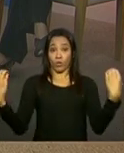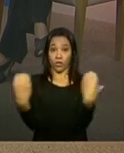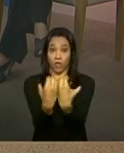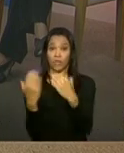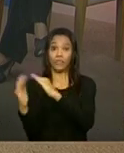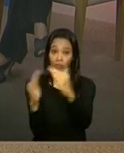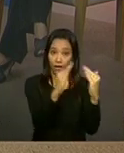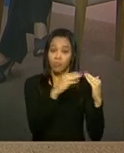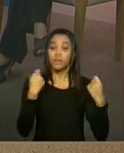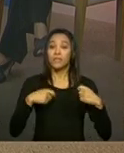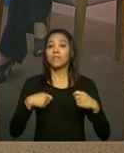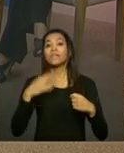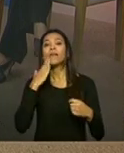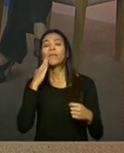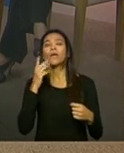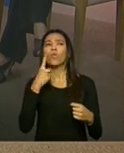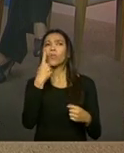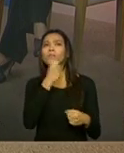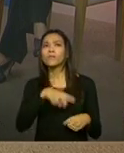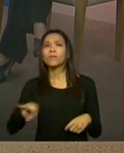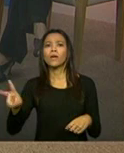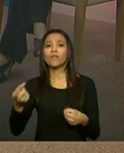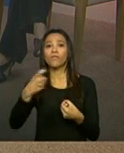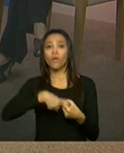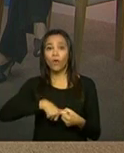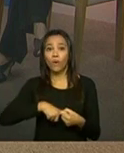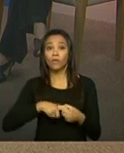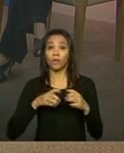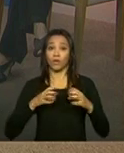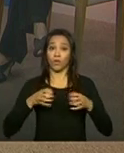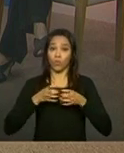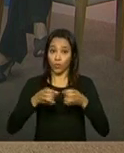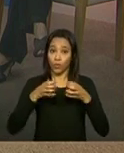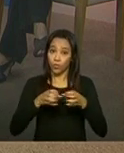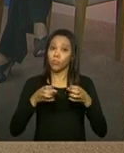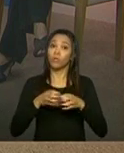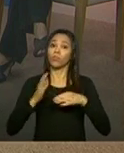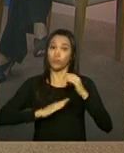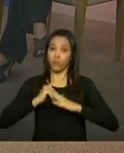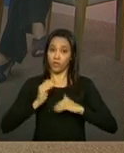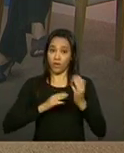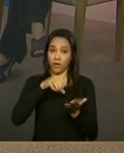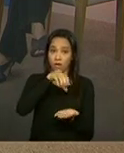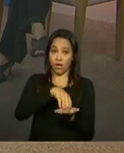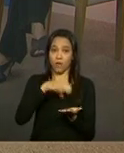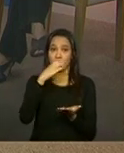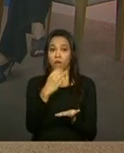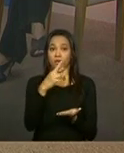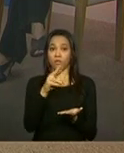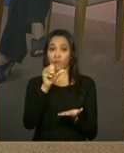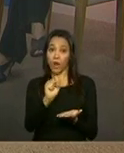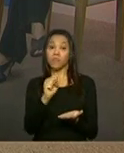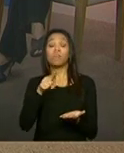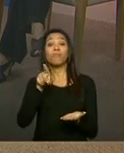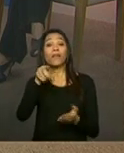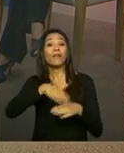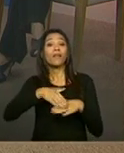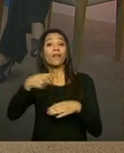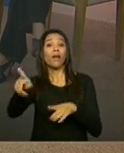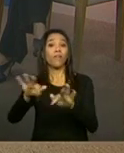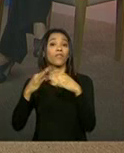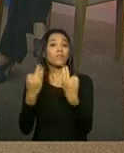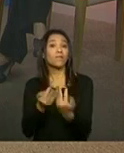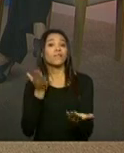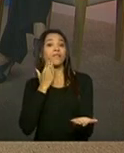CRAS vai voltar lá daqui a uma semana, daqui a 15 dias, para que ela se organize, para que ela consiga acessar pontos mais